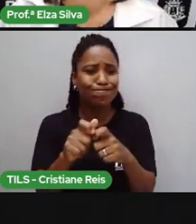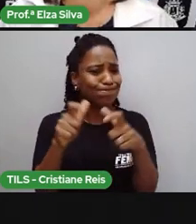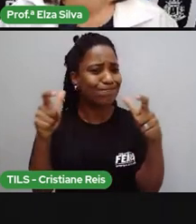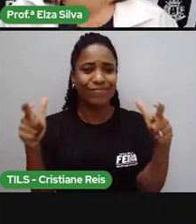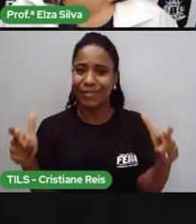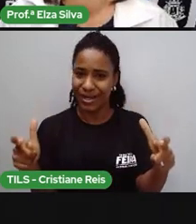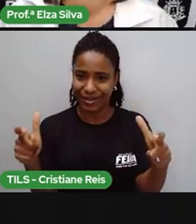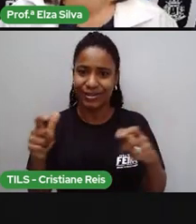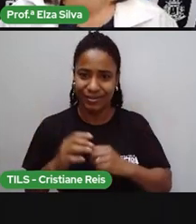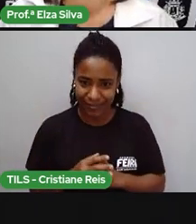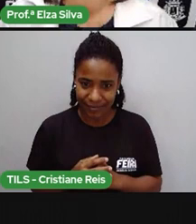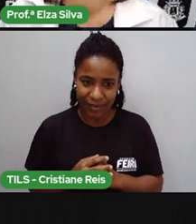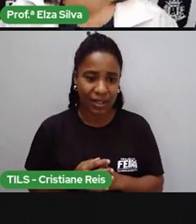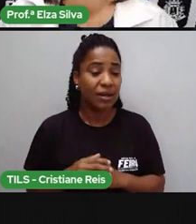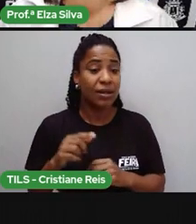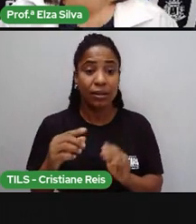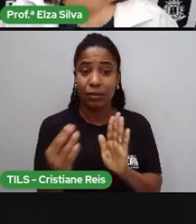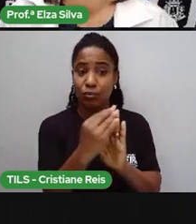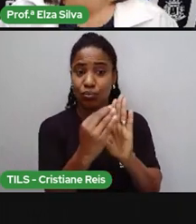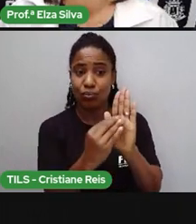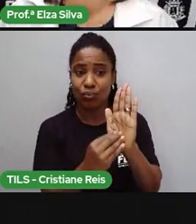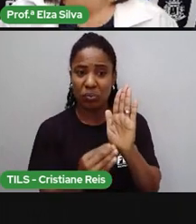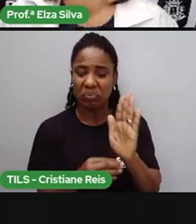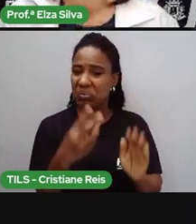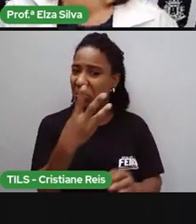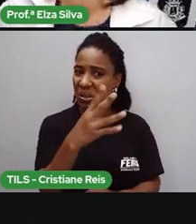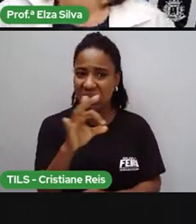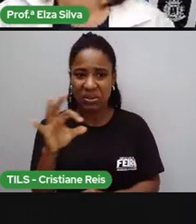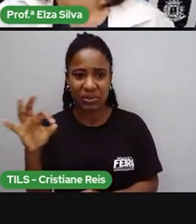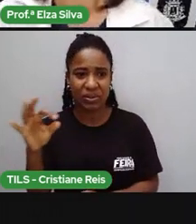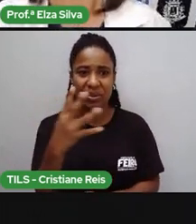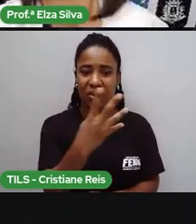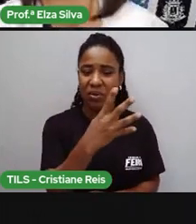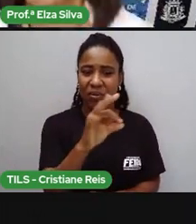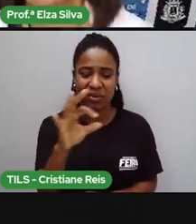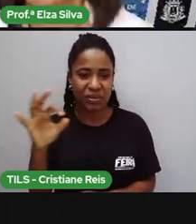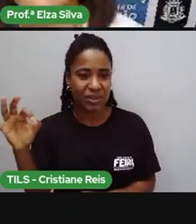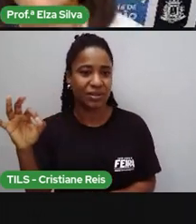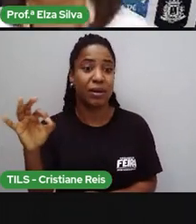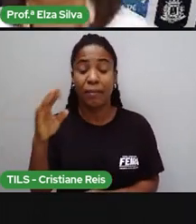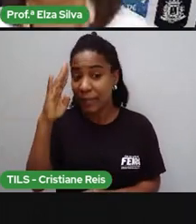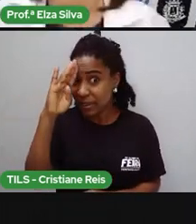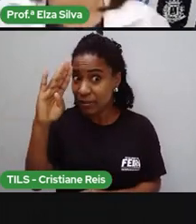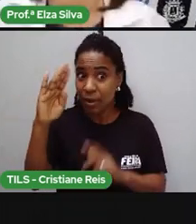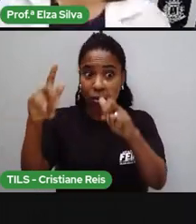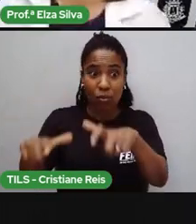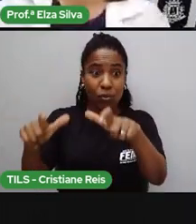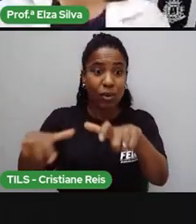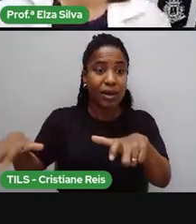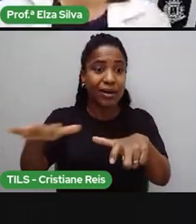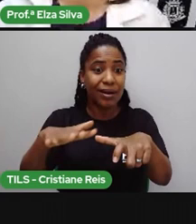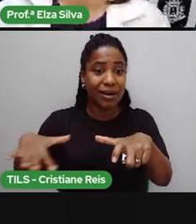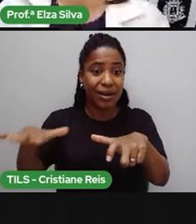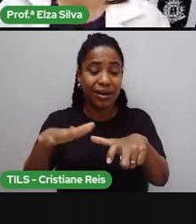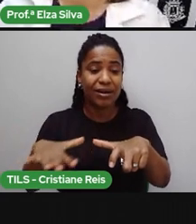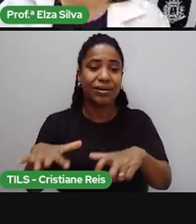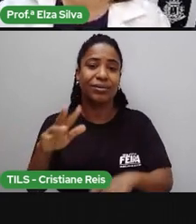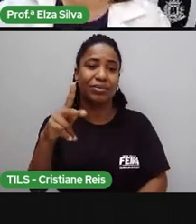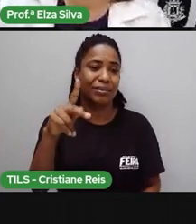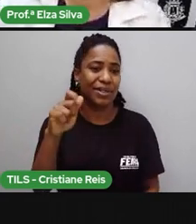eles estimam entre 300 e 400 línguas, principalmente na região do Pacífico, que ainda não foram catalogadas.